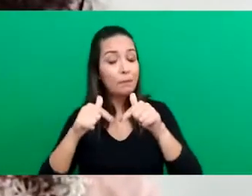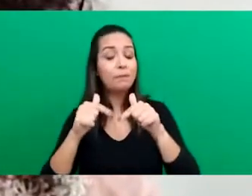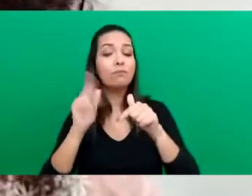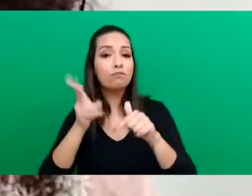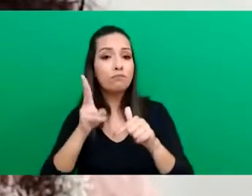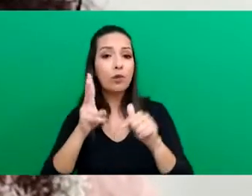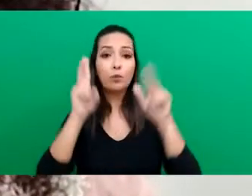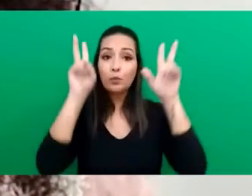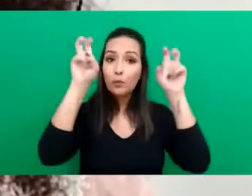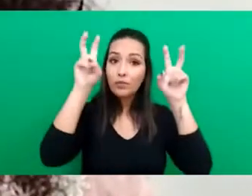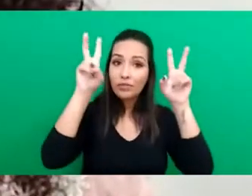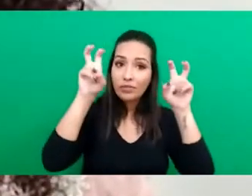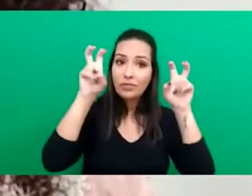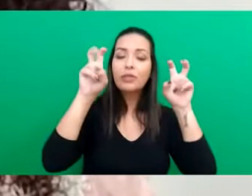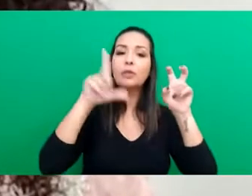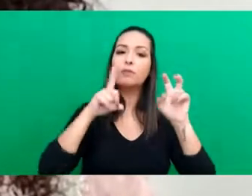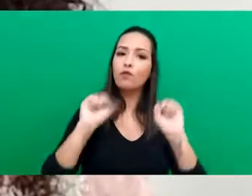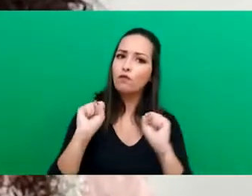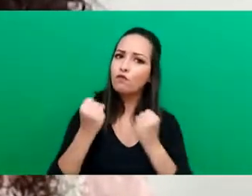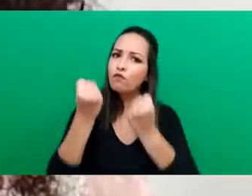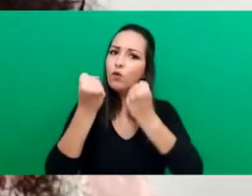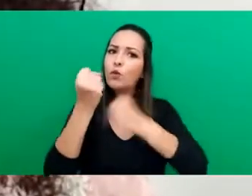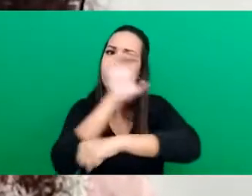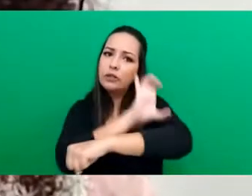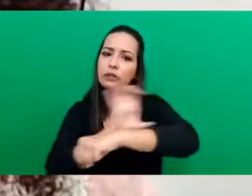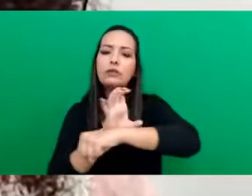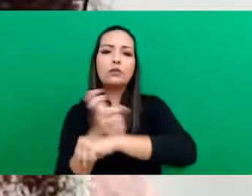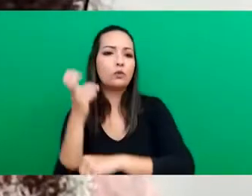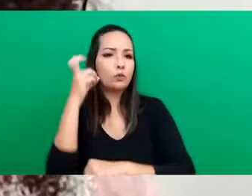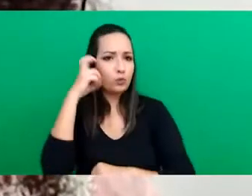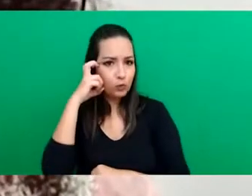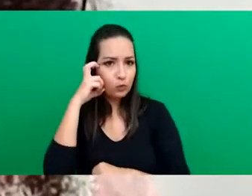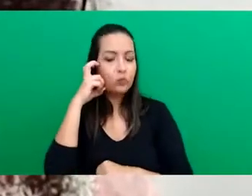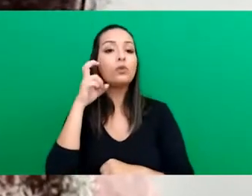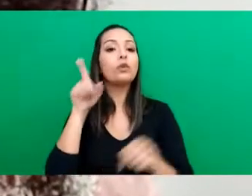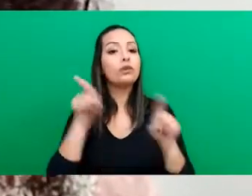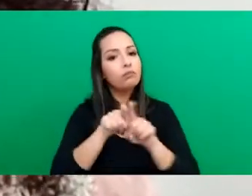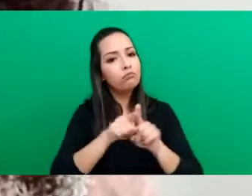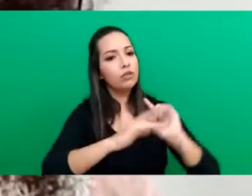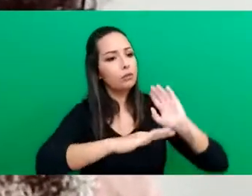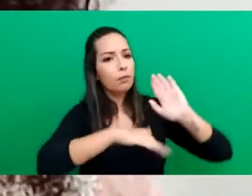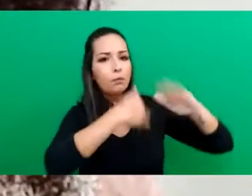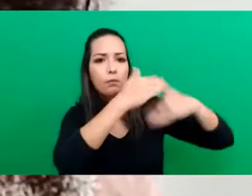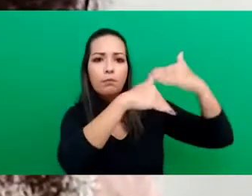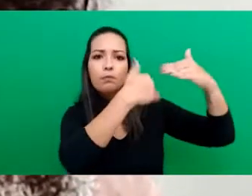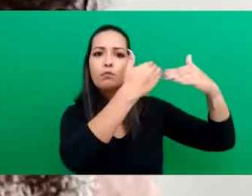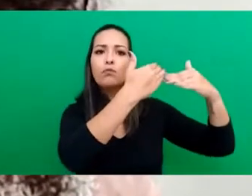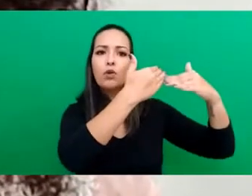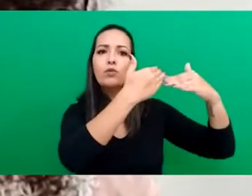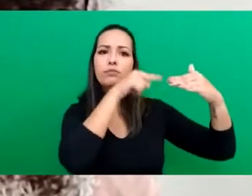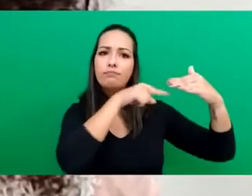seja, eles trabalham com o fortalecimento de uma cultura e o processo de